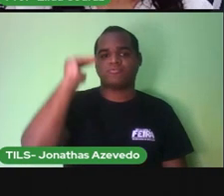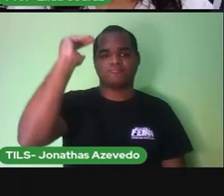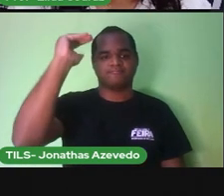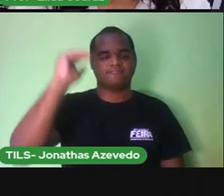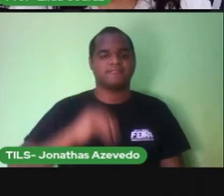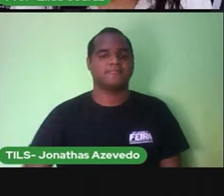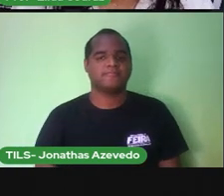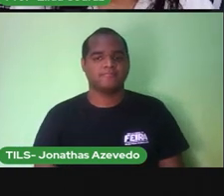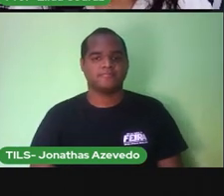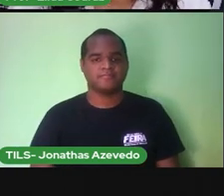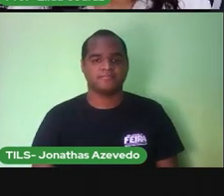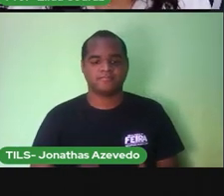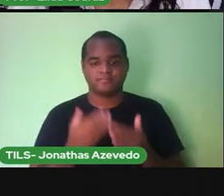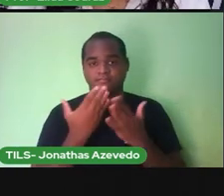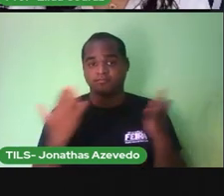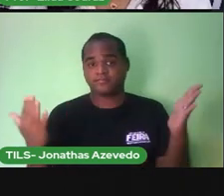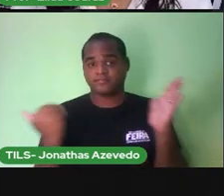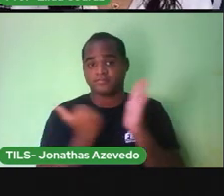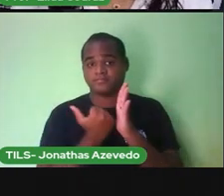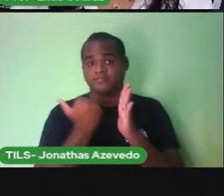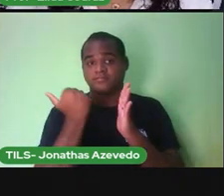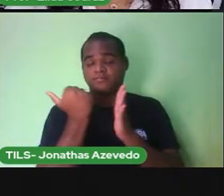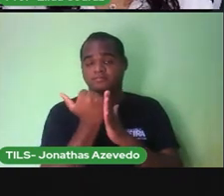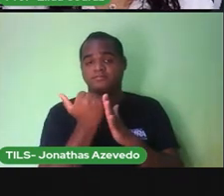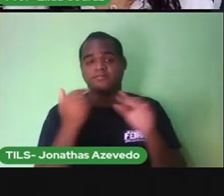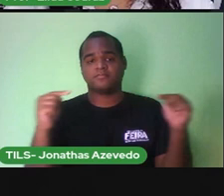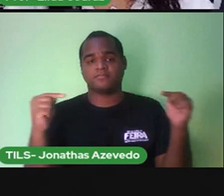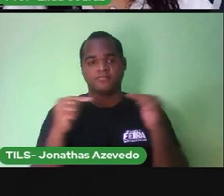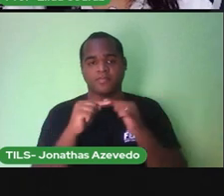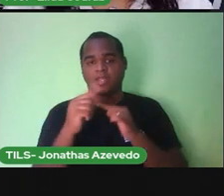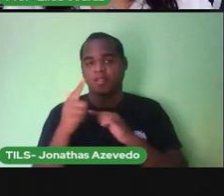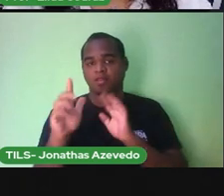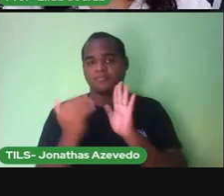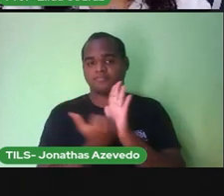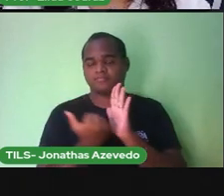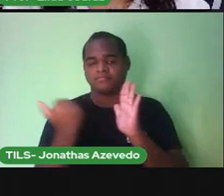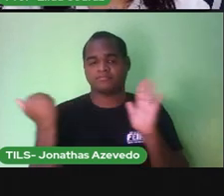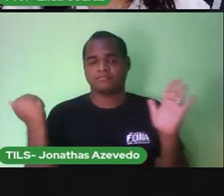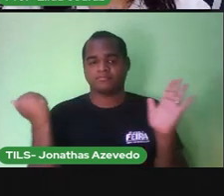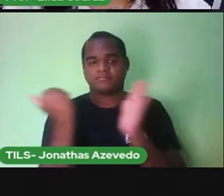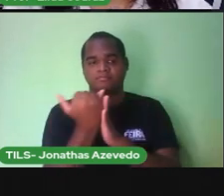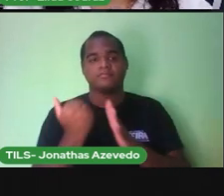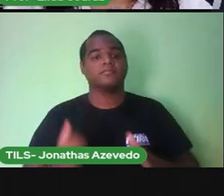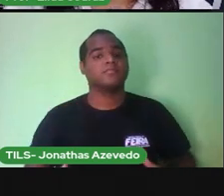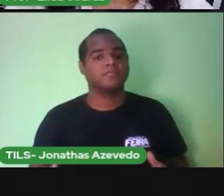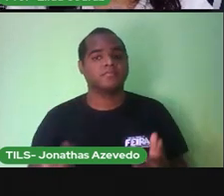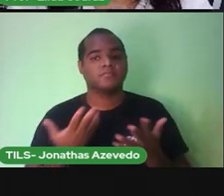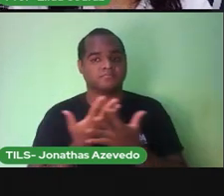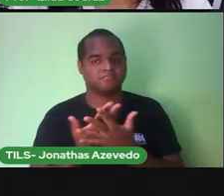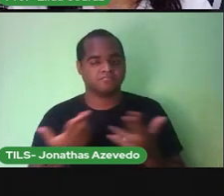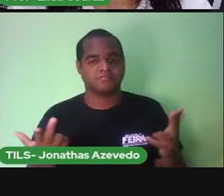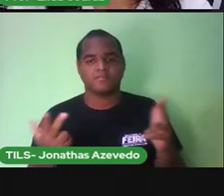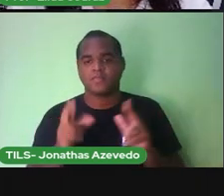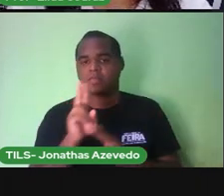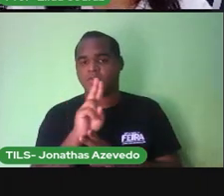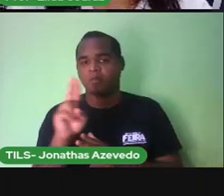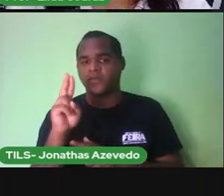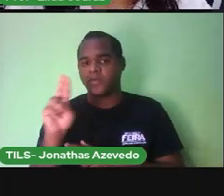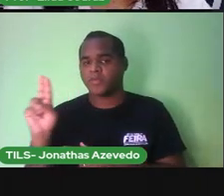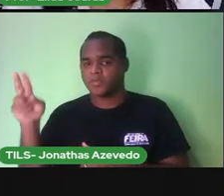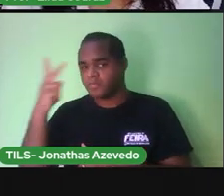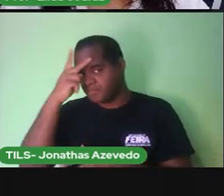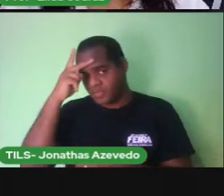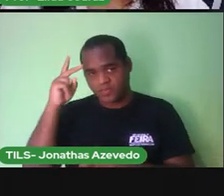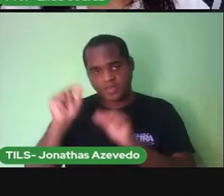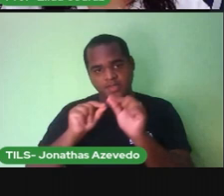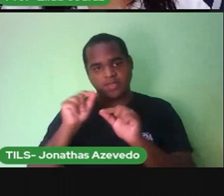Sua atividade Complementar Vocês poderão Fazer uma lista Com o nome Das pessoas Que moram Na sua casa